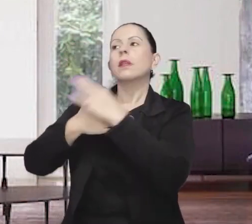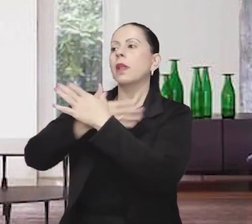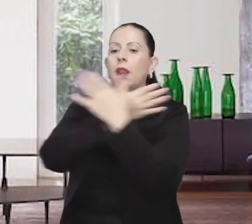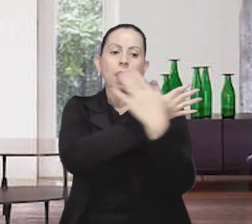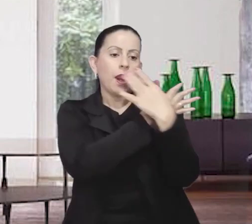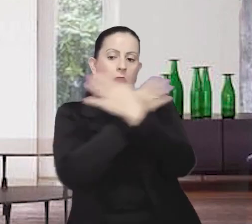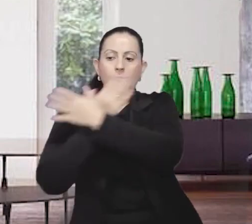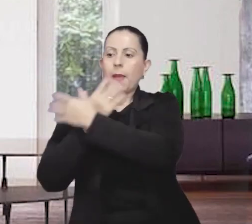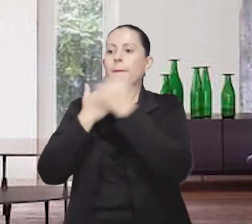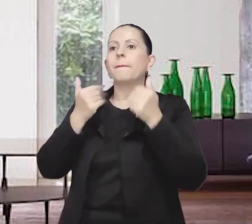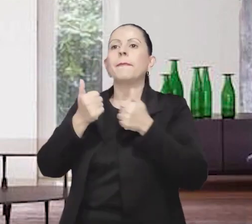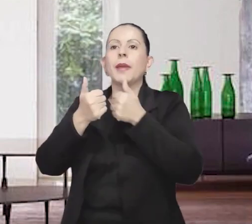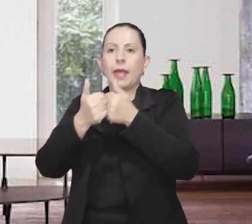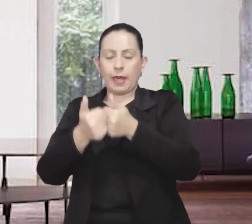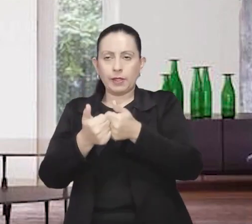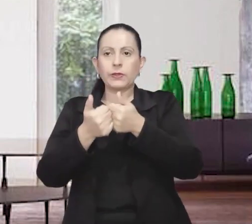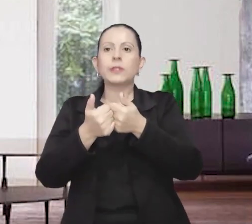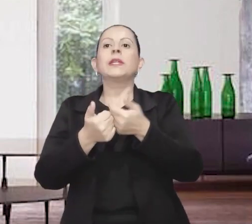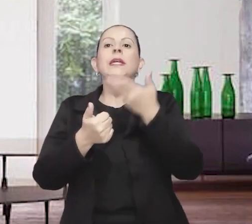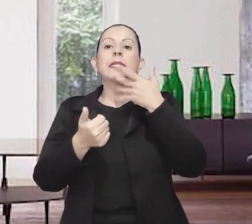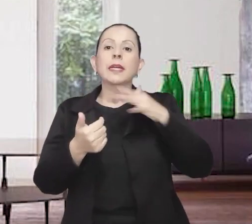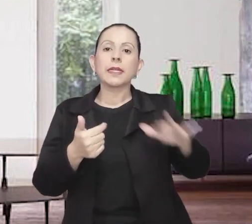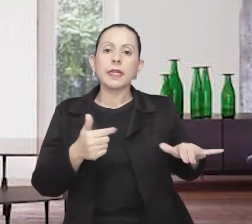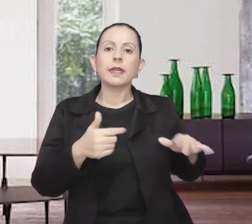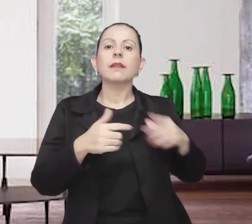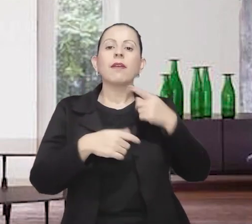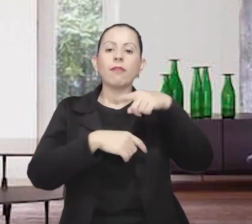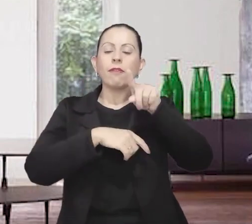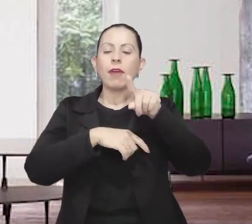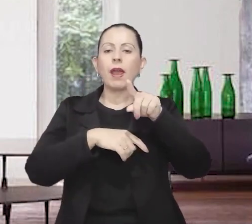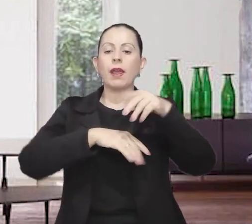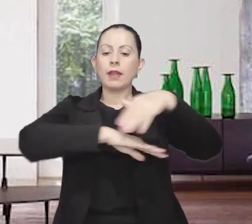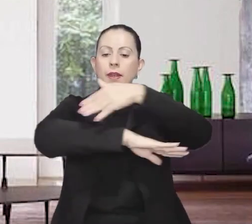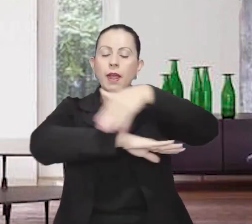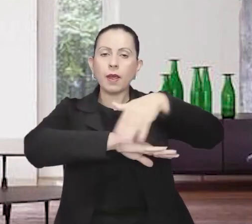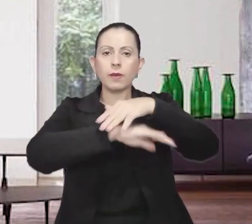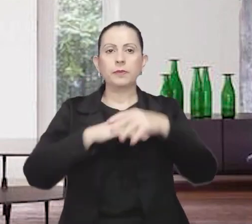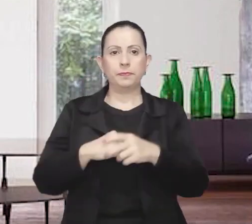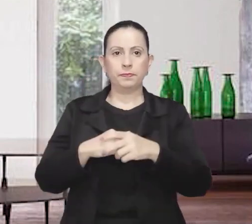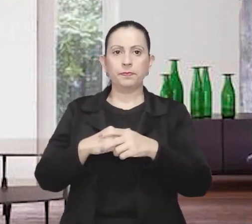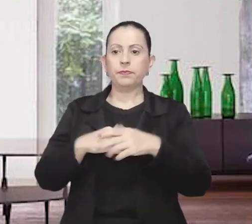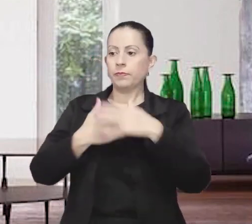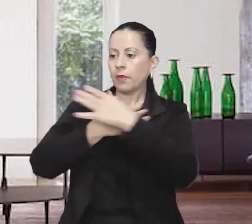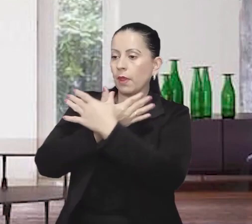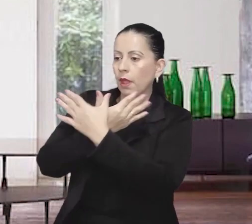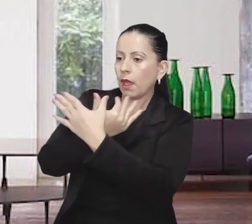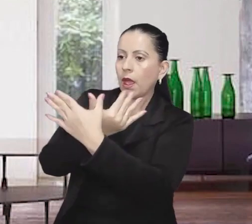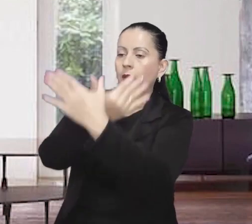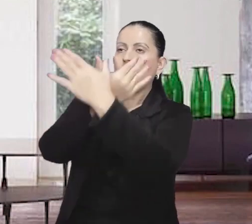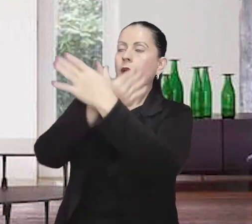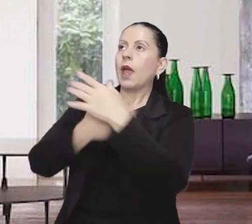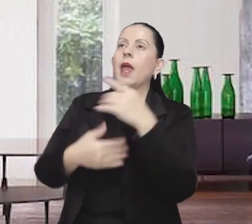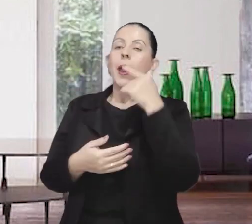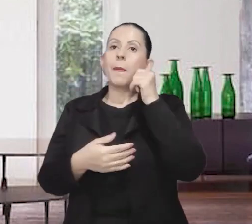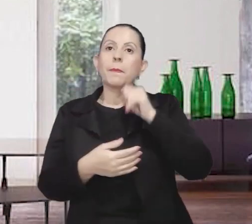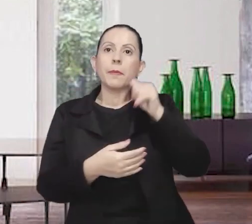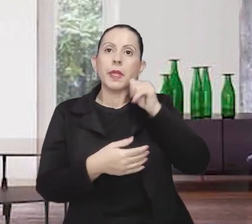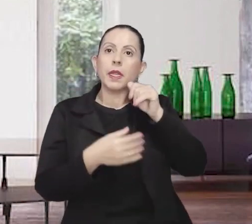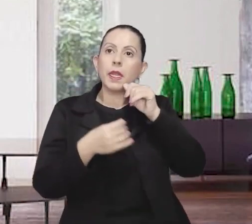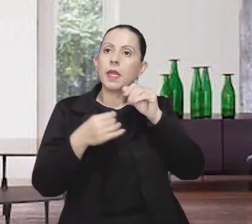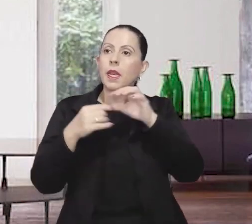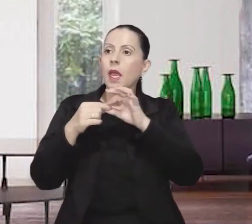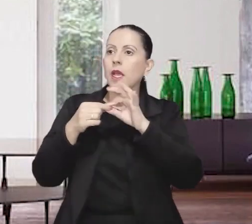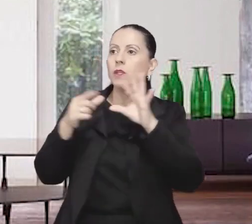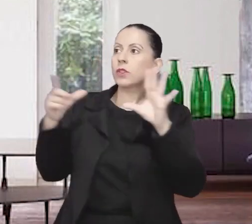rostinho angelical. Uma borboleta colorida voa ao seu redor e segue em direção à rua.